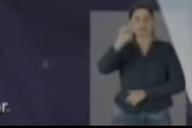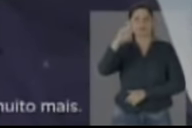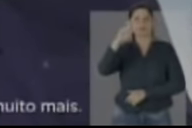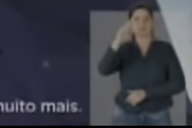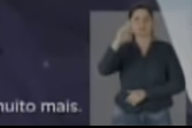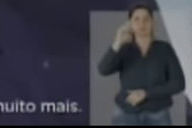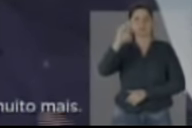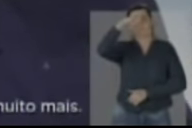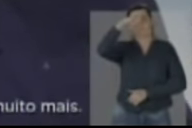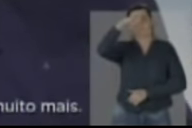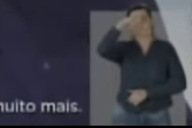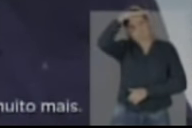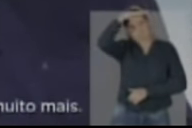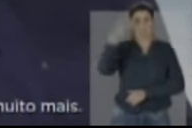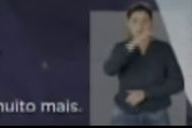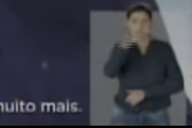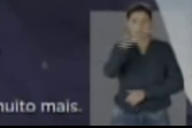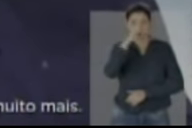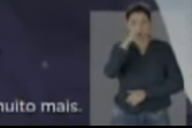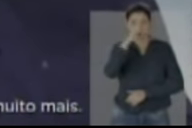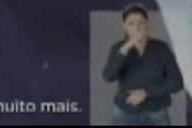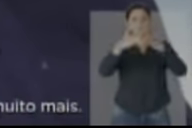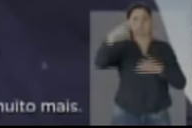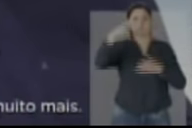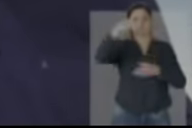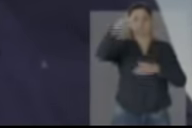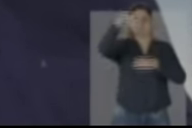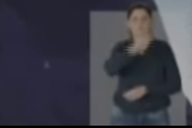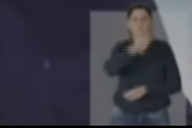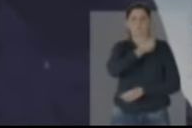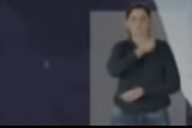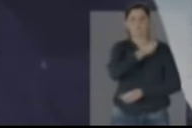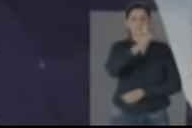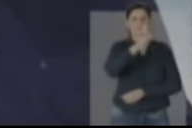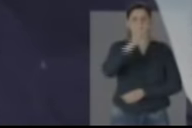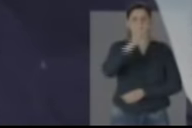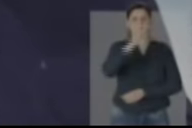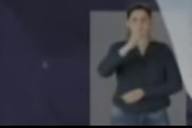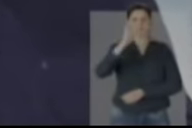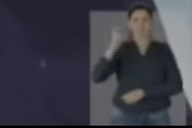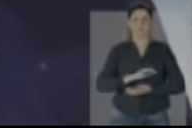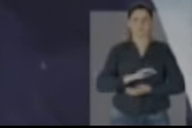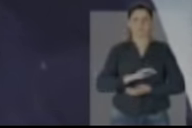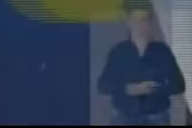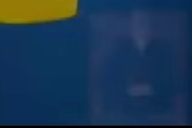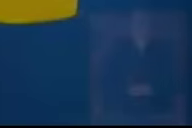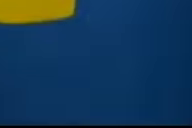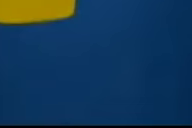Gaspar. Mato Grosso tem pressa. Araguaia é muito mais. Vote Gaspar, 5555.